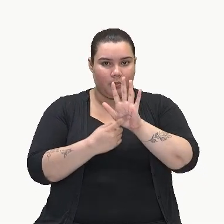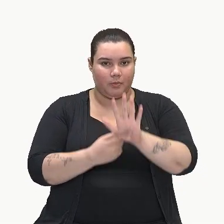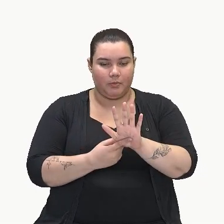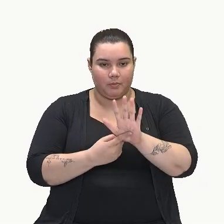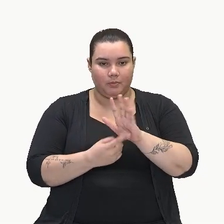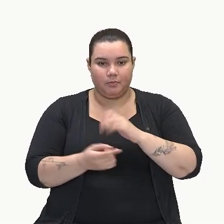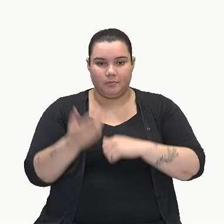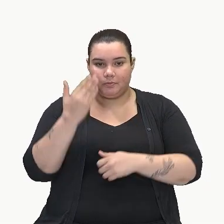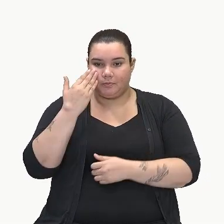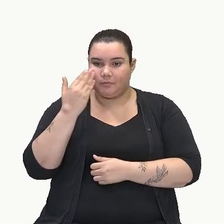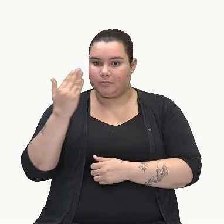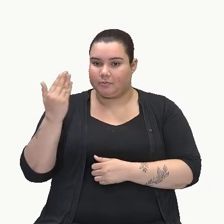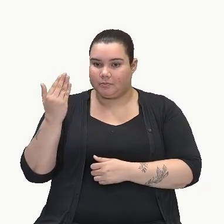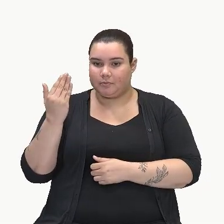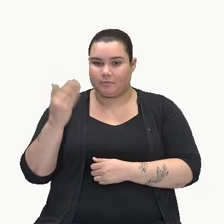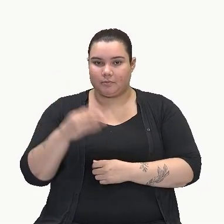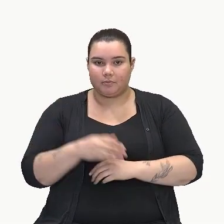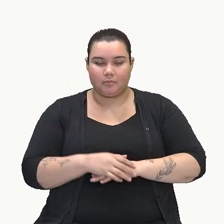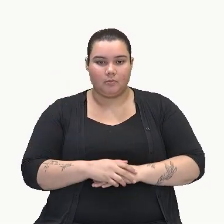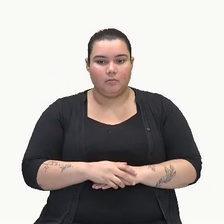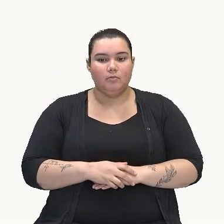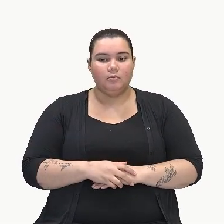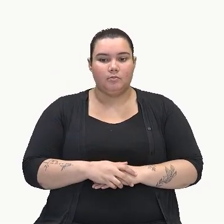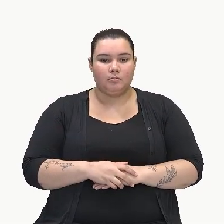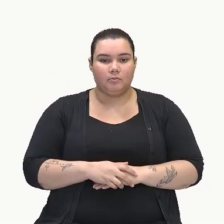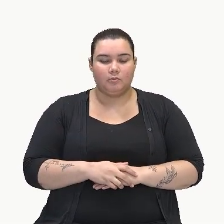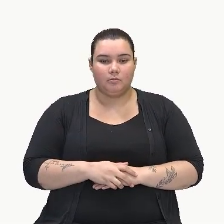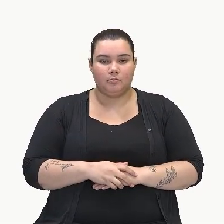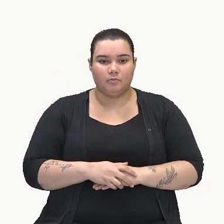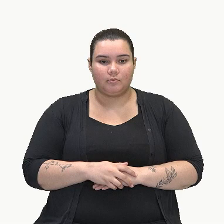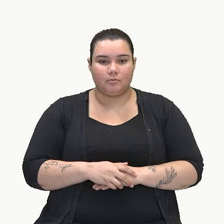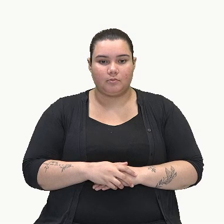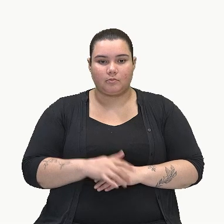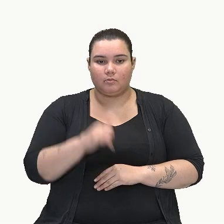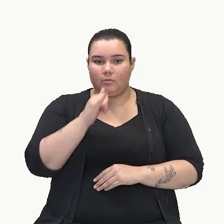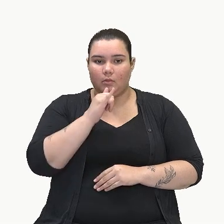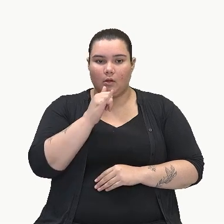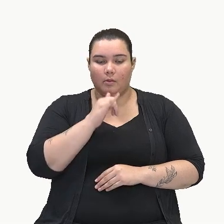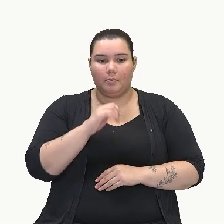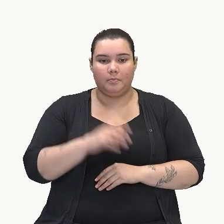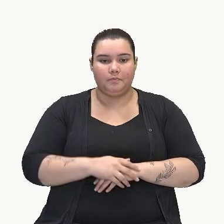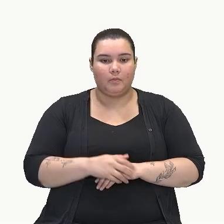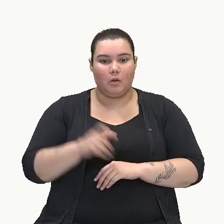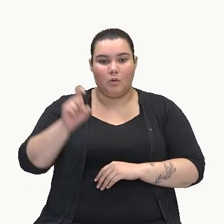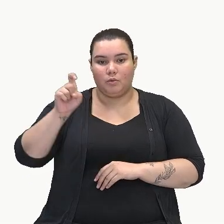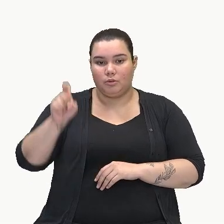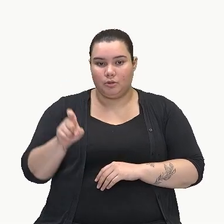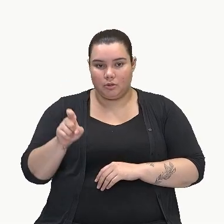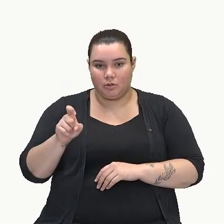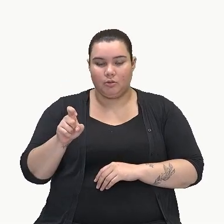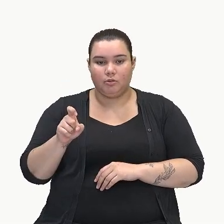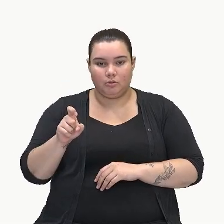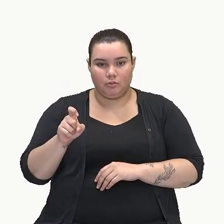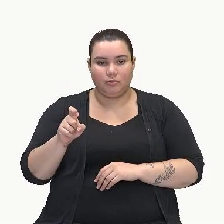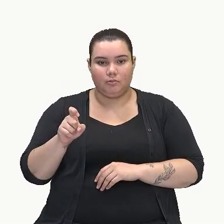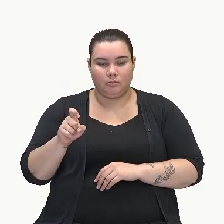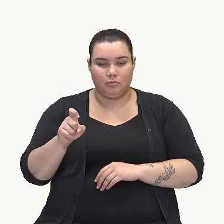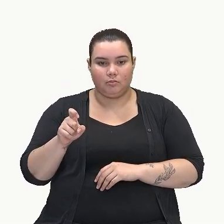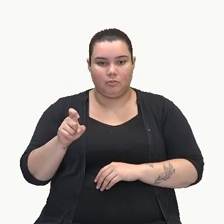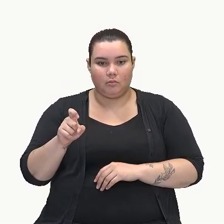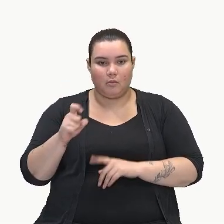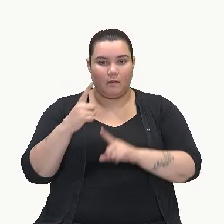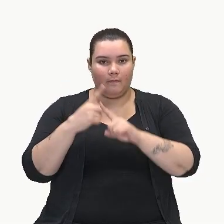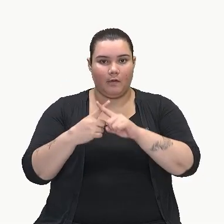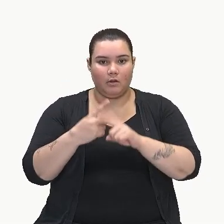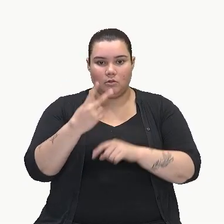parêntese ou todas as letras. Aqui no caso é o x, ele vai multiplicar, ó, o